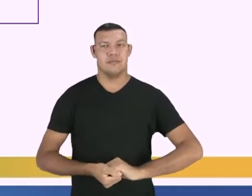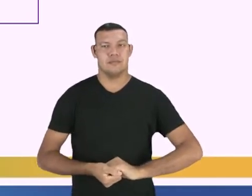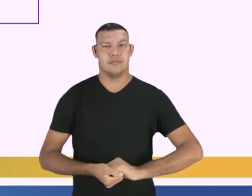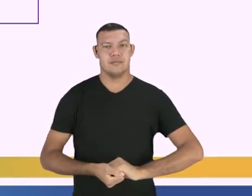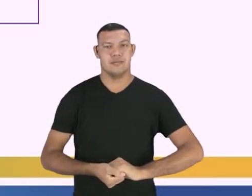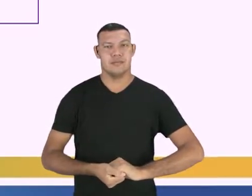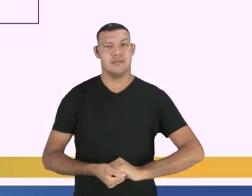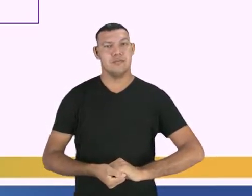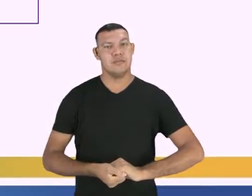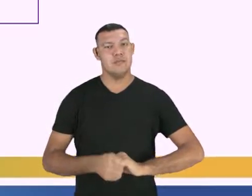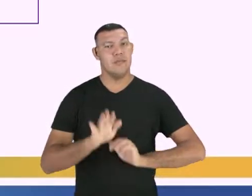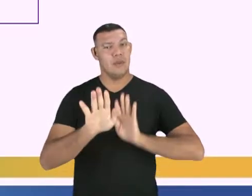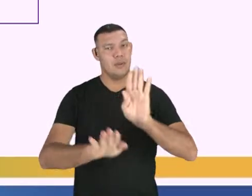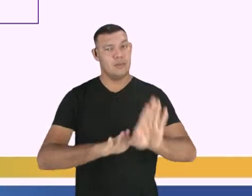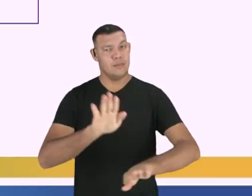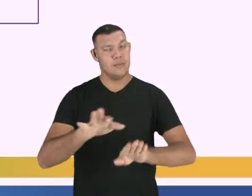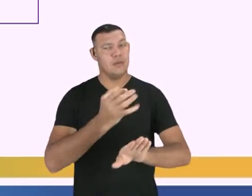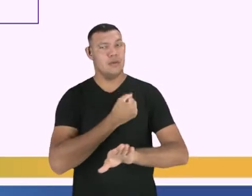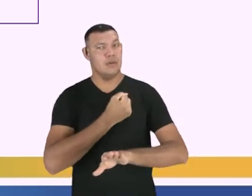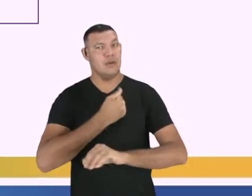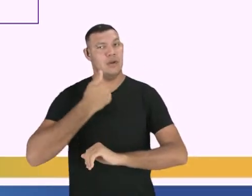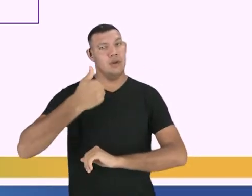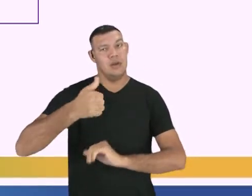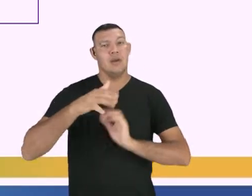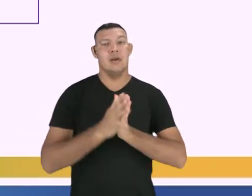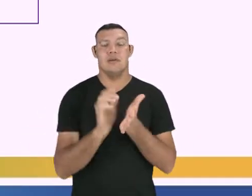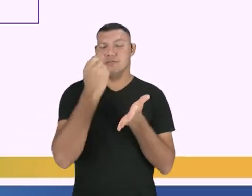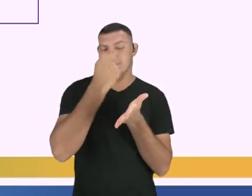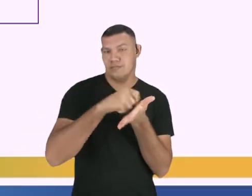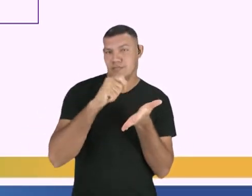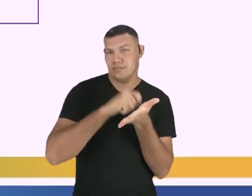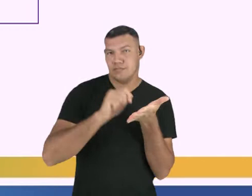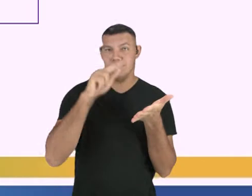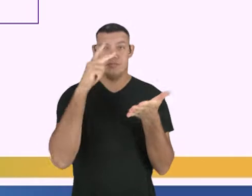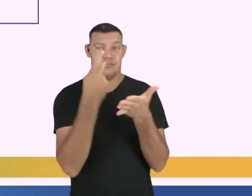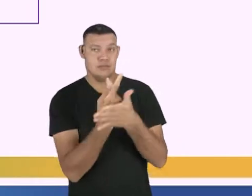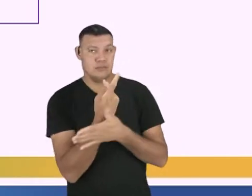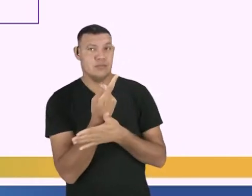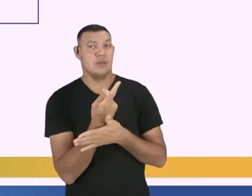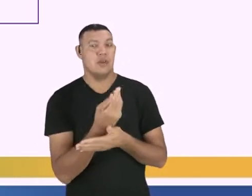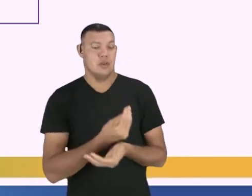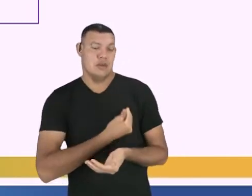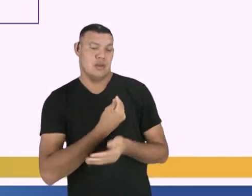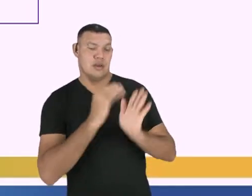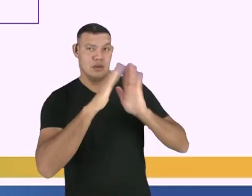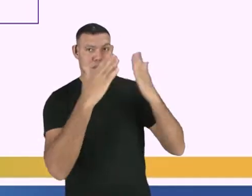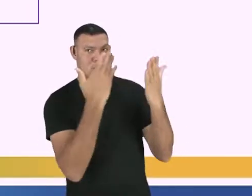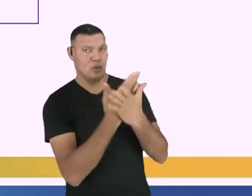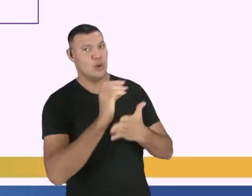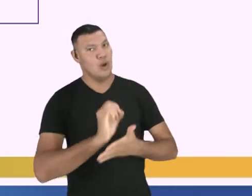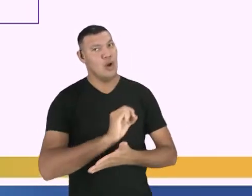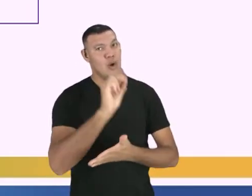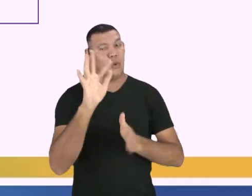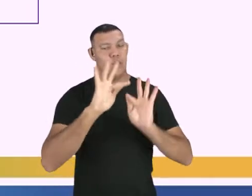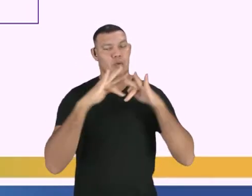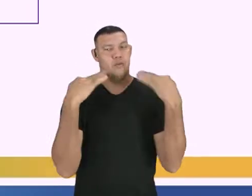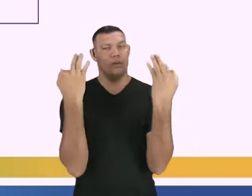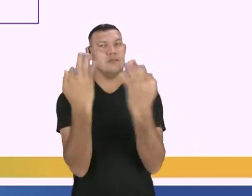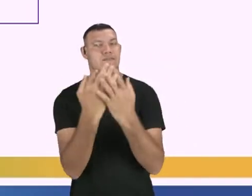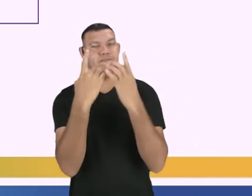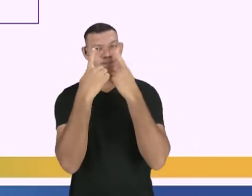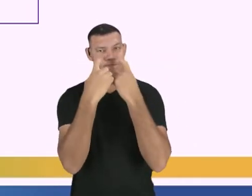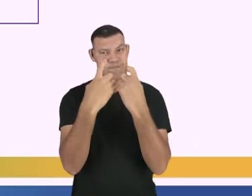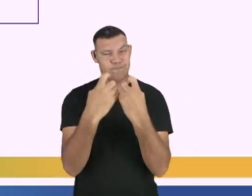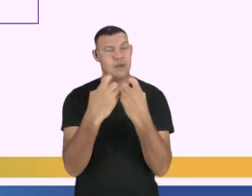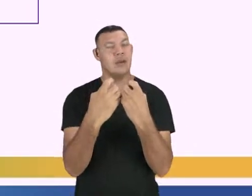Passo 1. Anotamos um acontecimento da vida escolar ou familiar que julgamos interessante